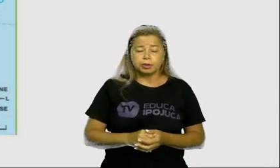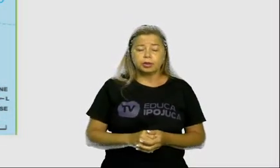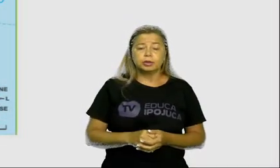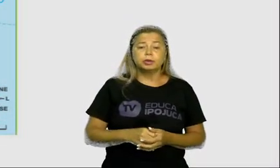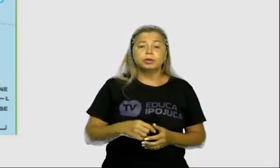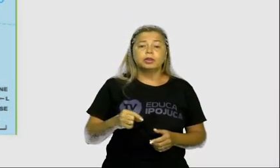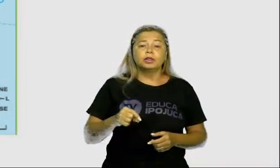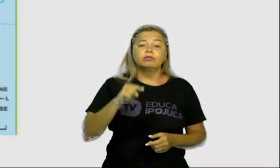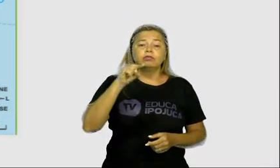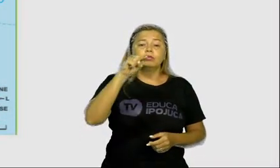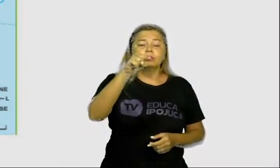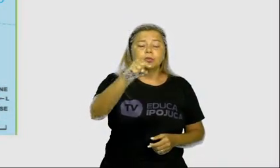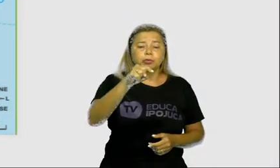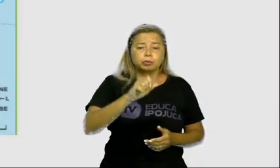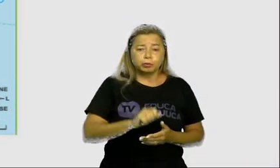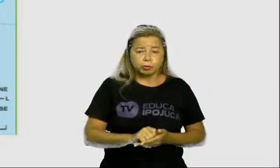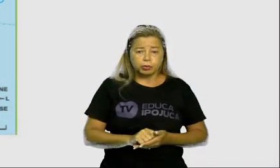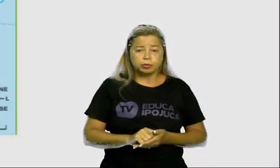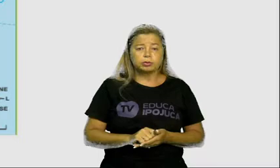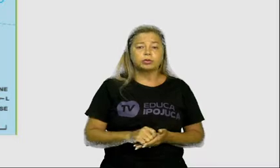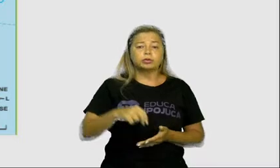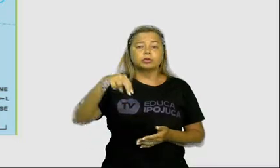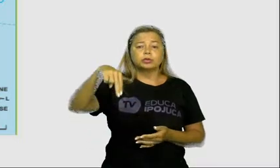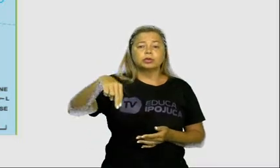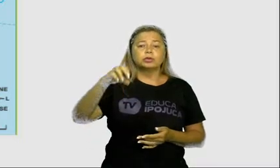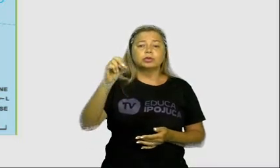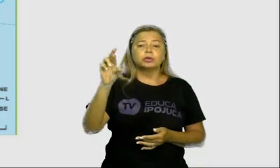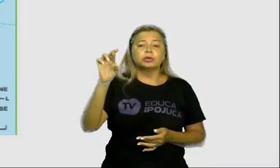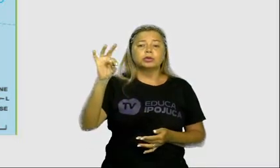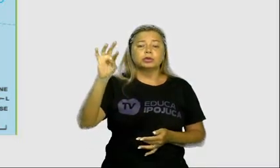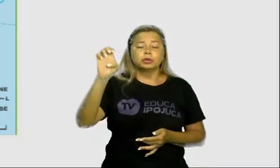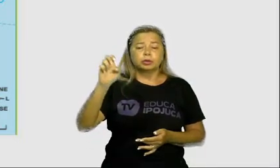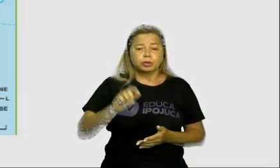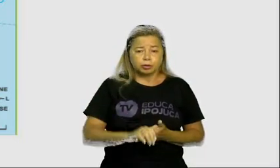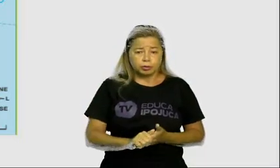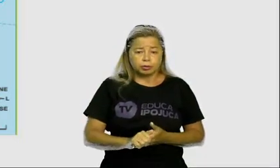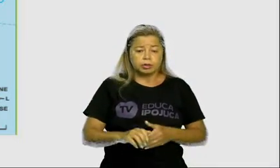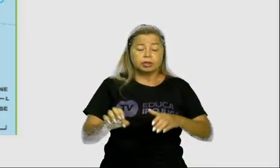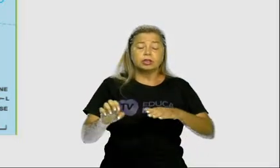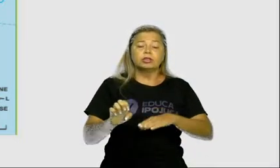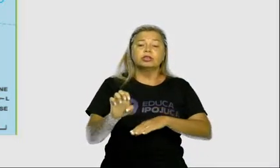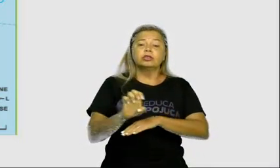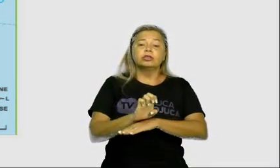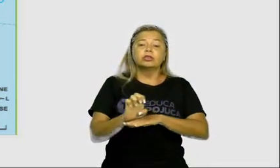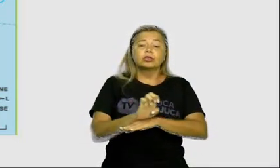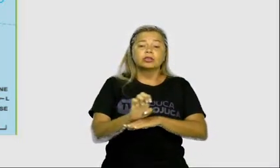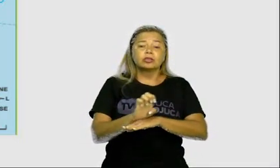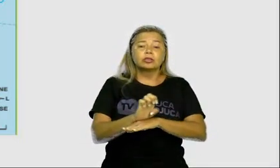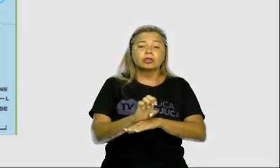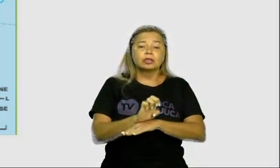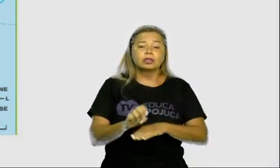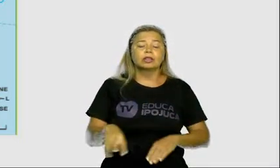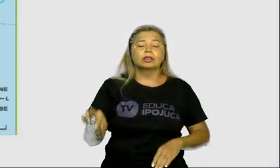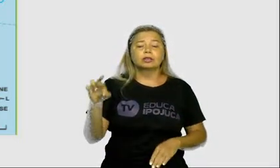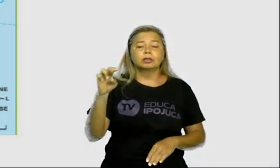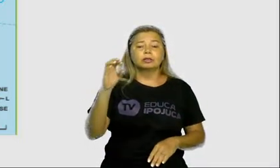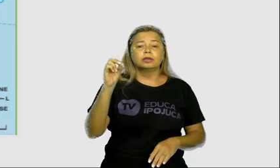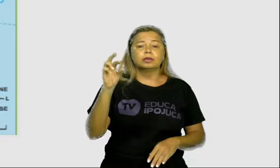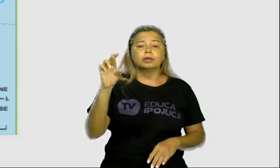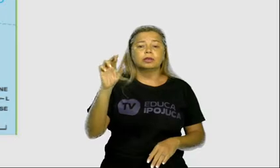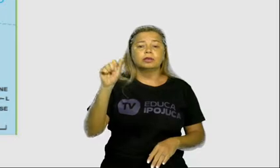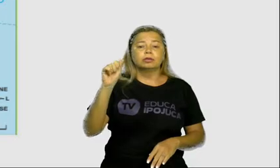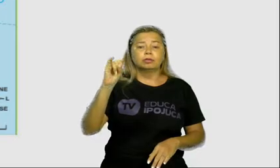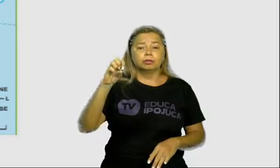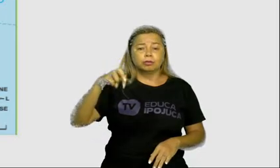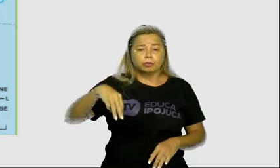gente tem a nascente do rio Ailã, no estado de Roraima, no extremo norte. No extremo sul, a